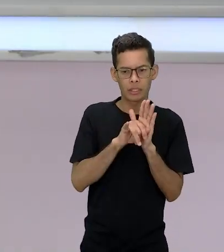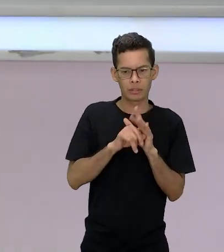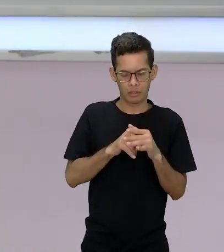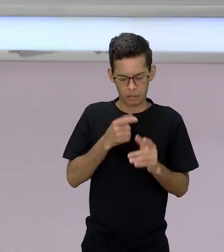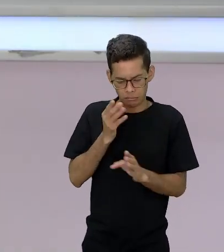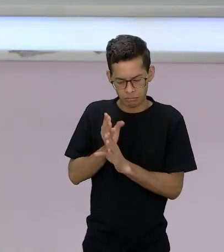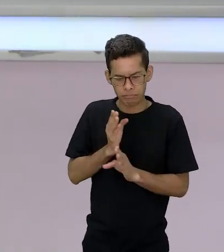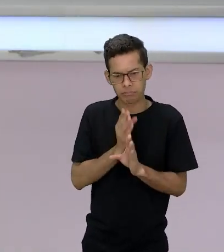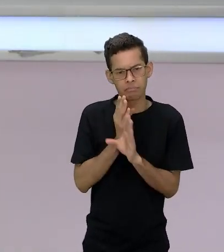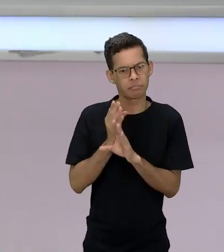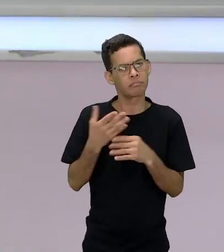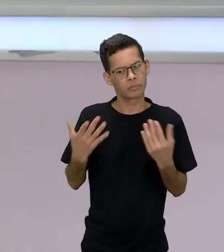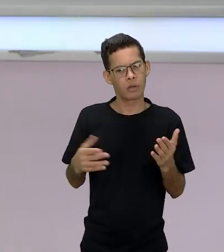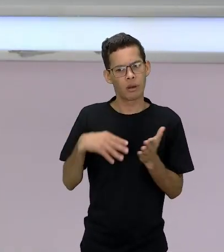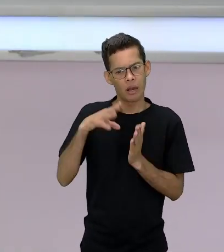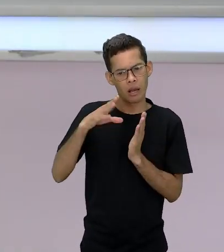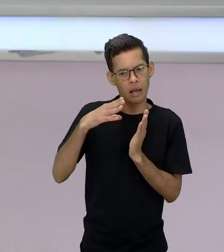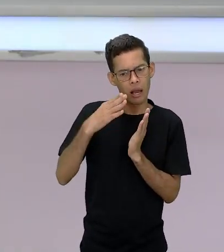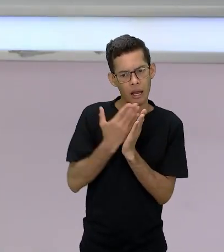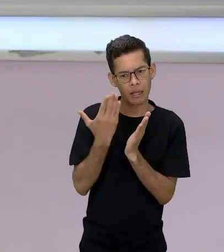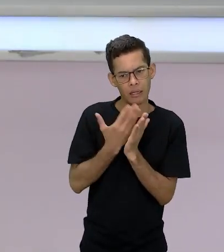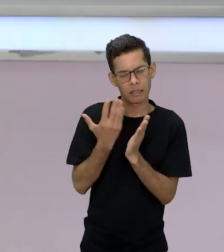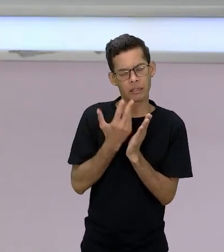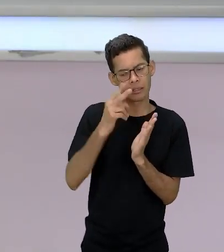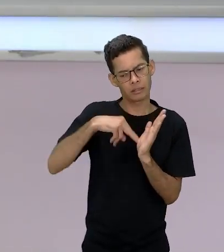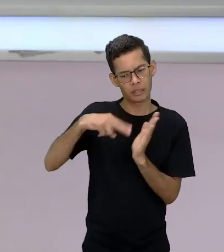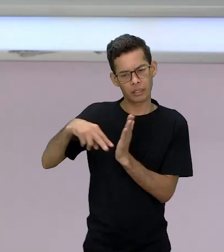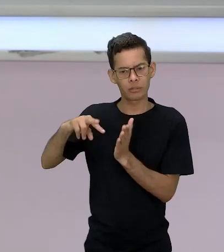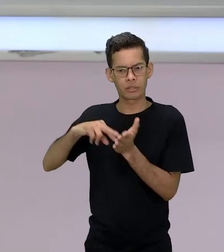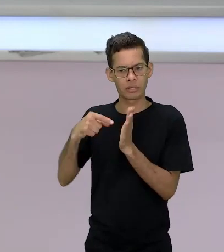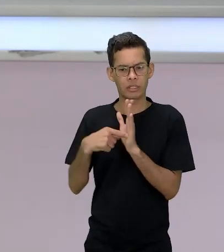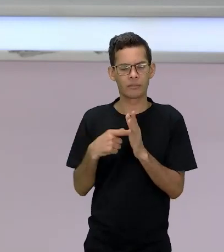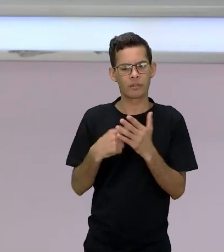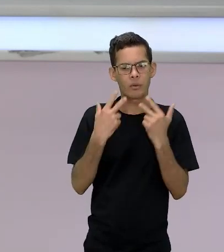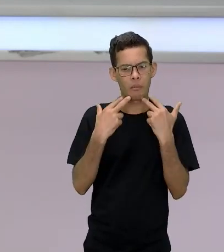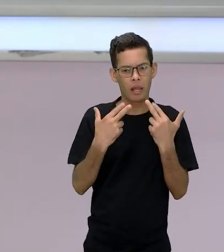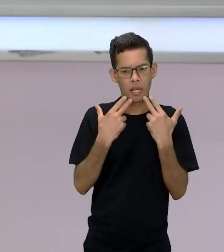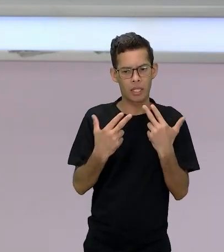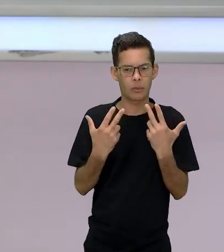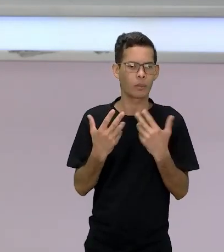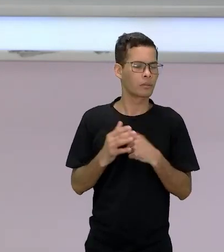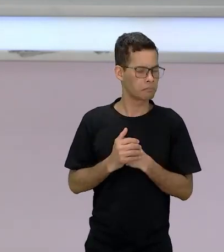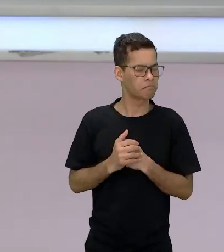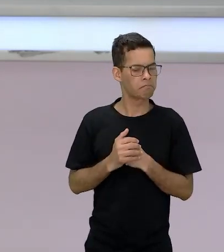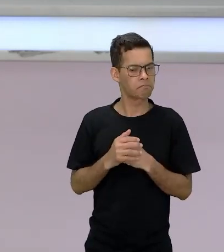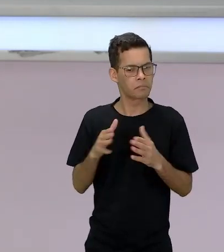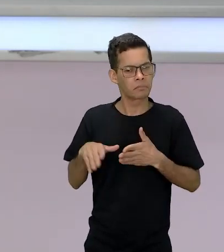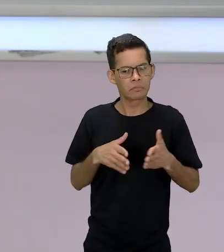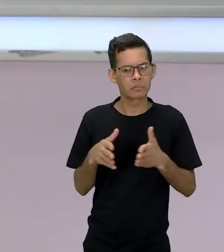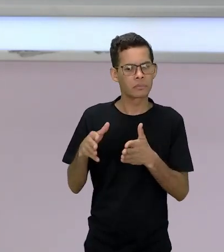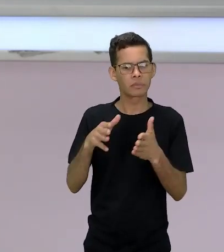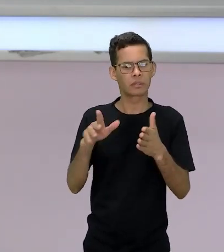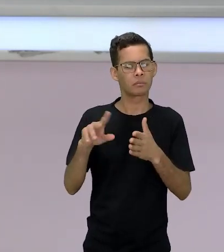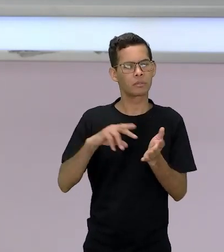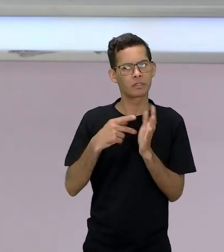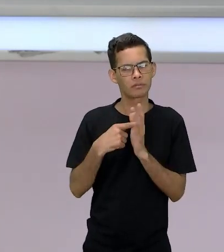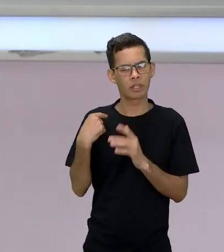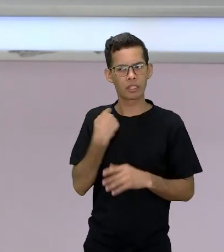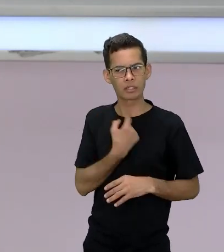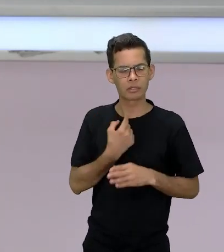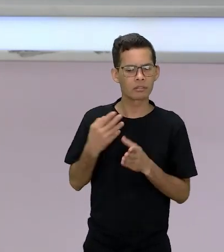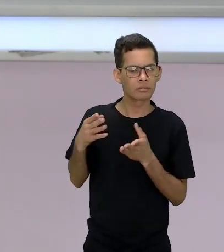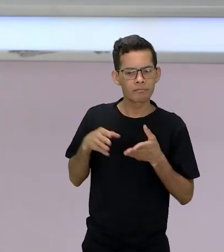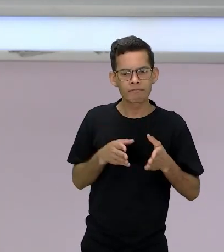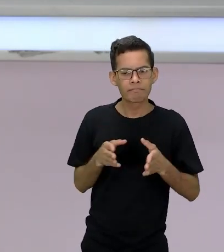literatura, ela é um caminho, eu sempre falo. Esse caminho da criação é uma maneira de você entrar e uma